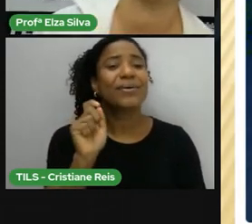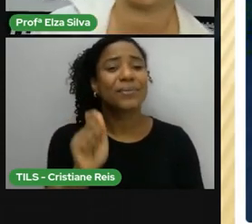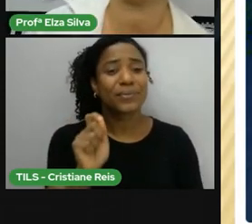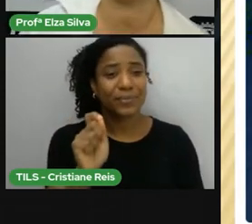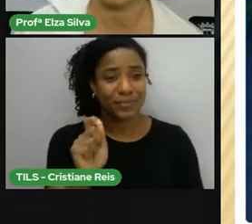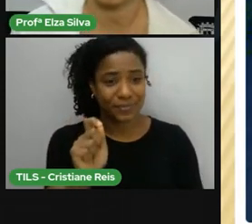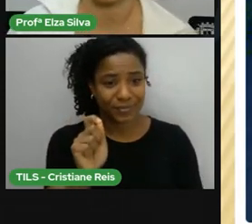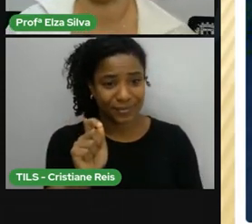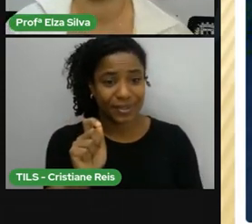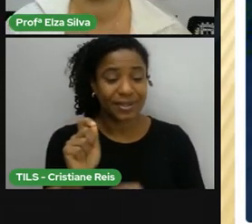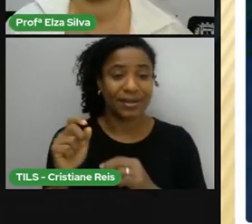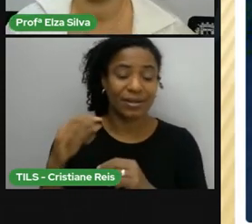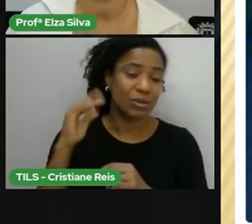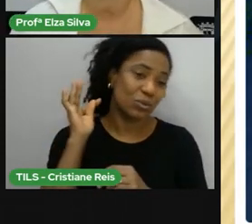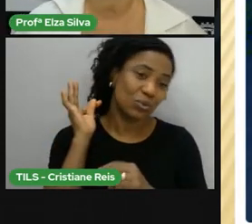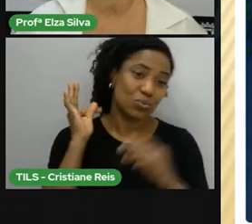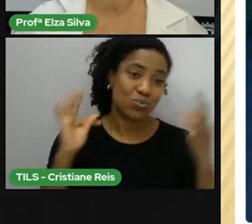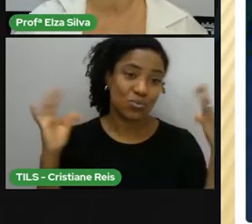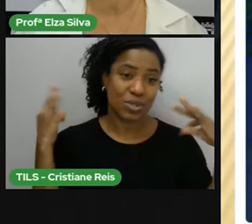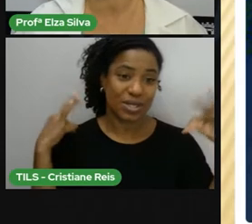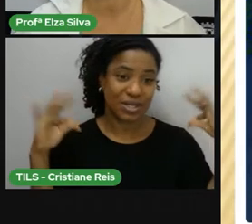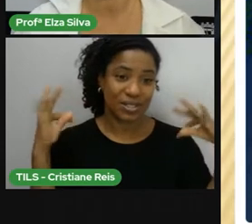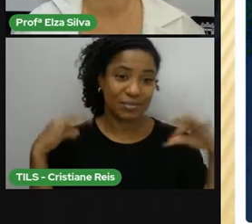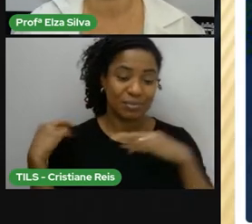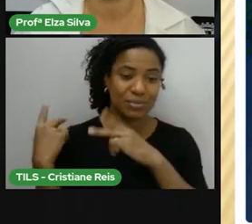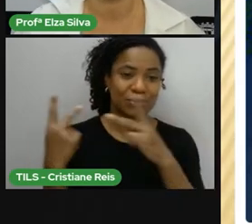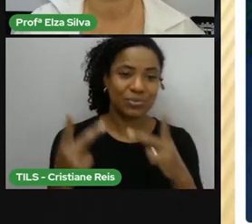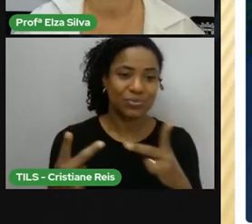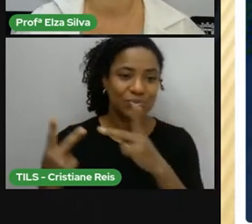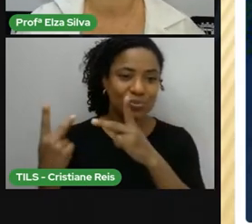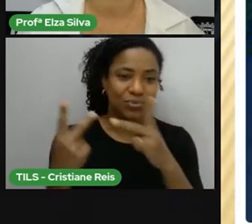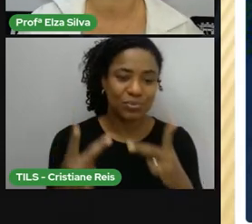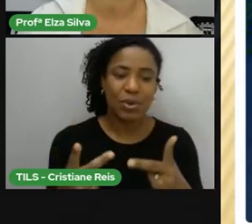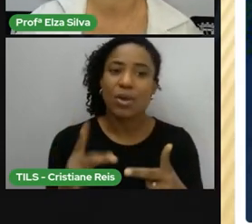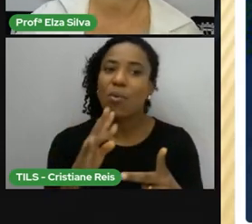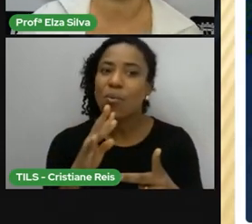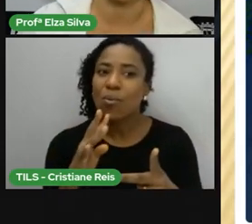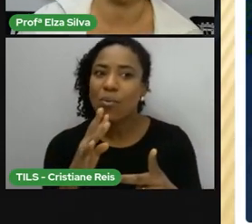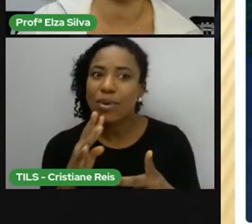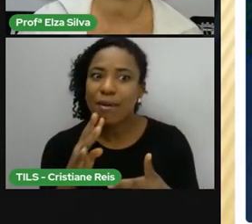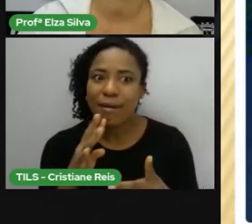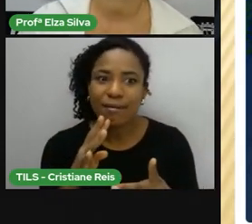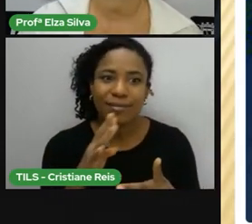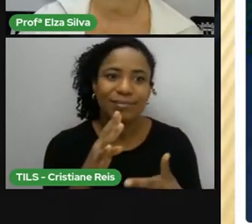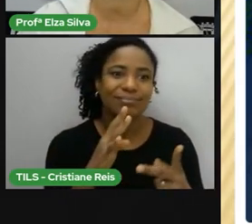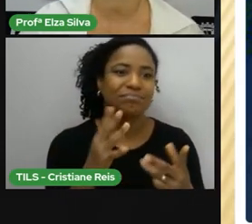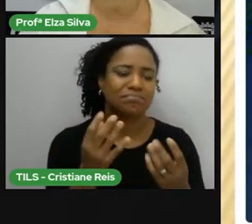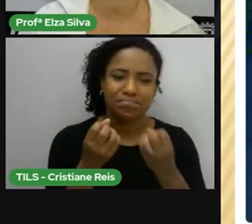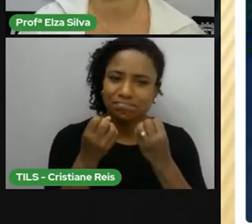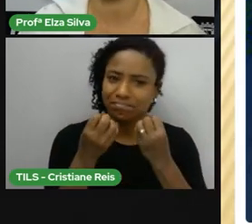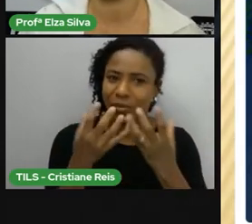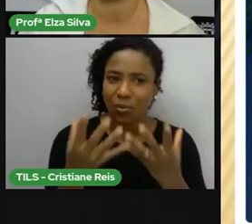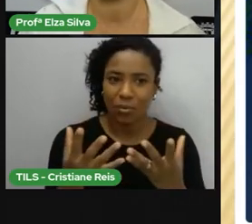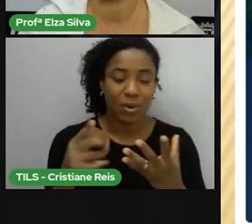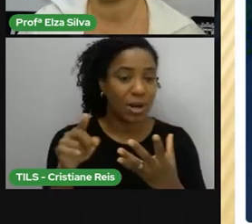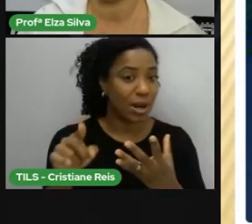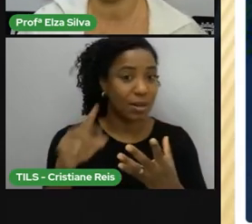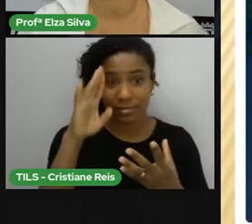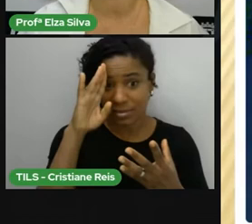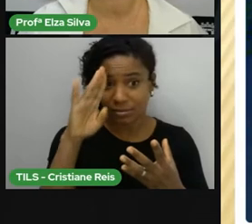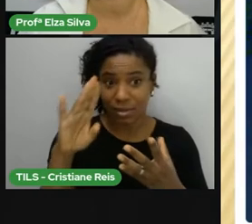conhecido Pelo turismo O país Basicamente Vive do turismo E da agricultura